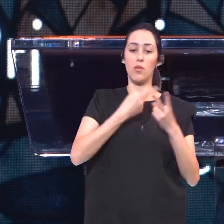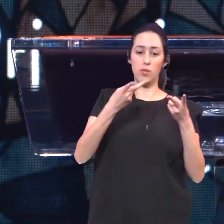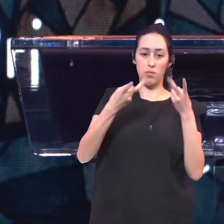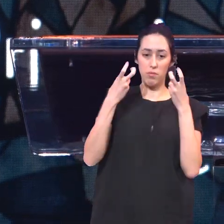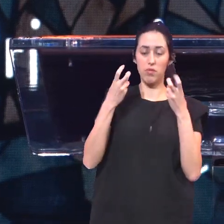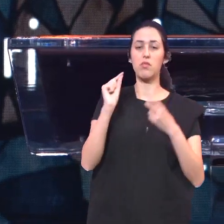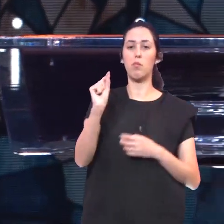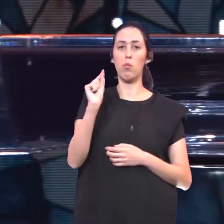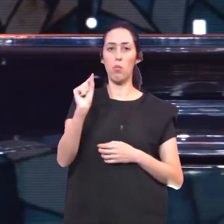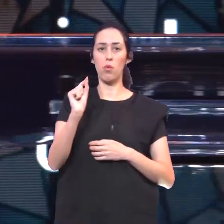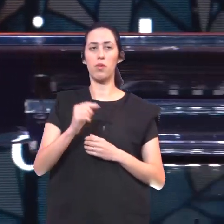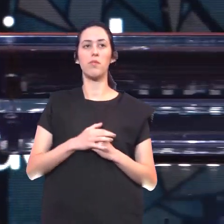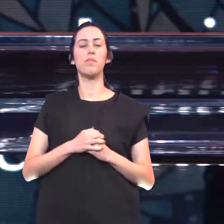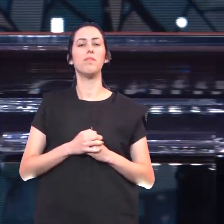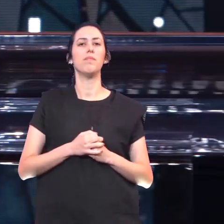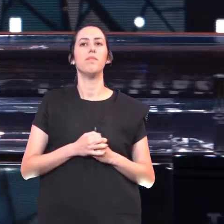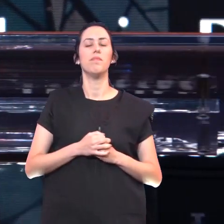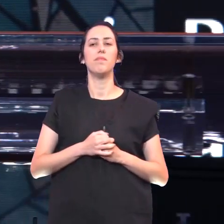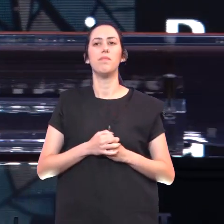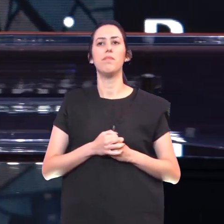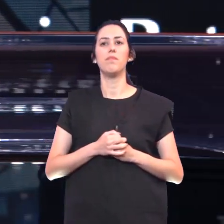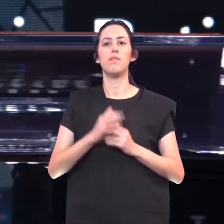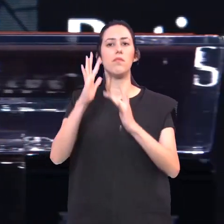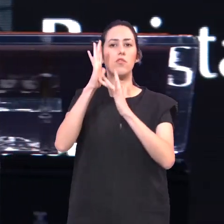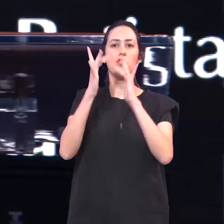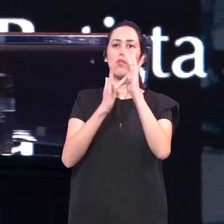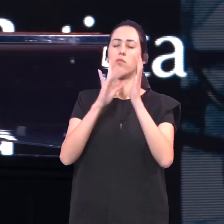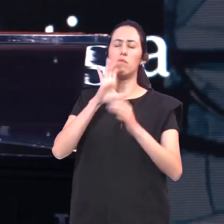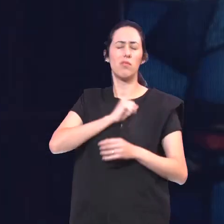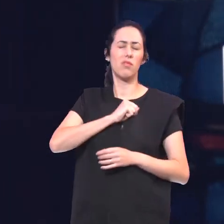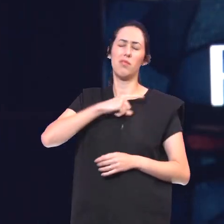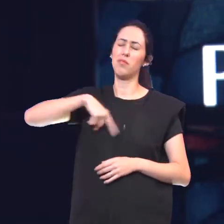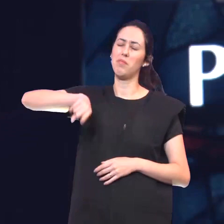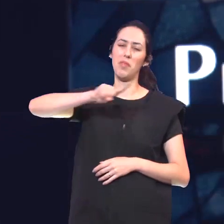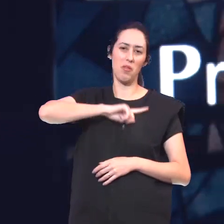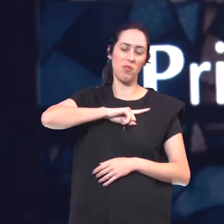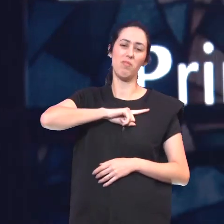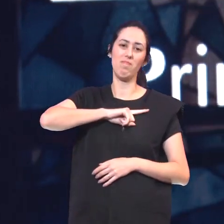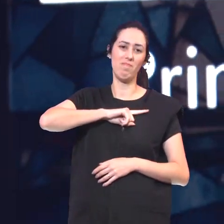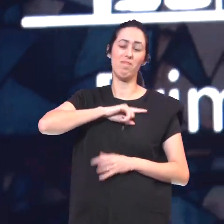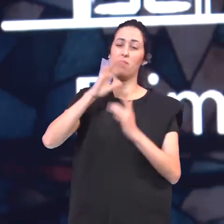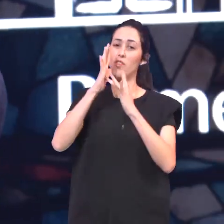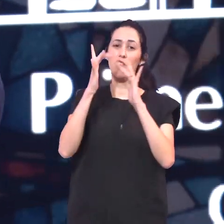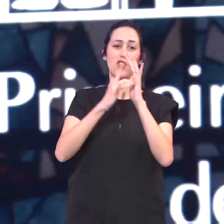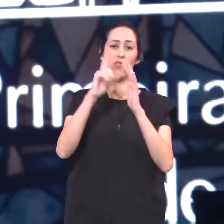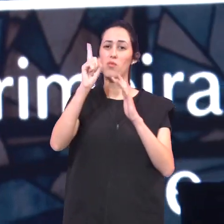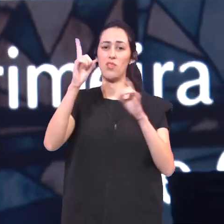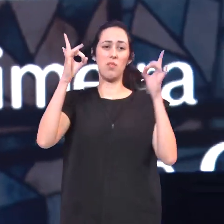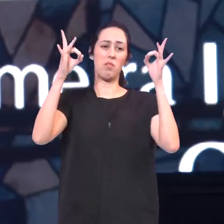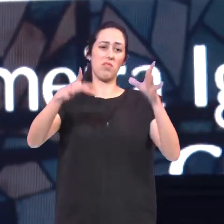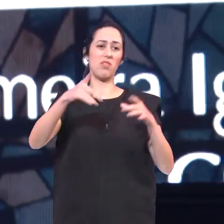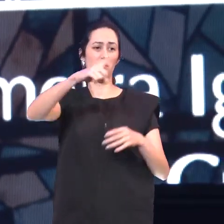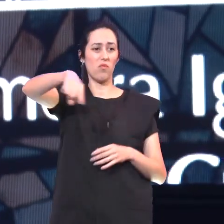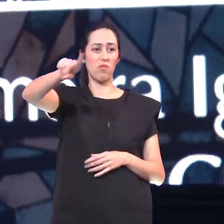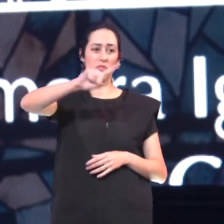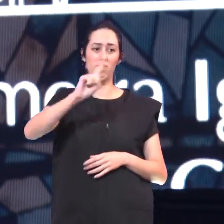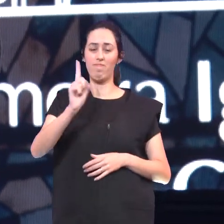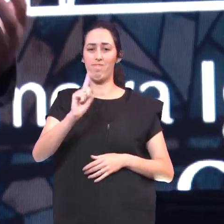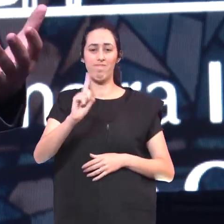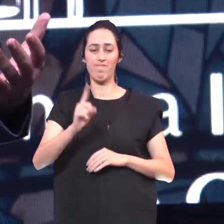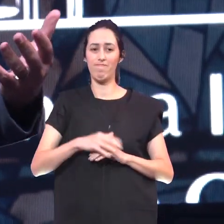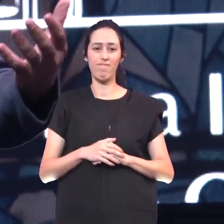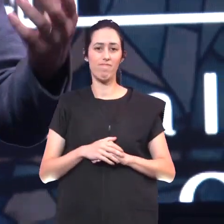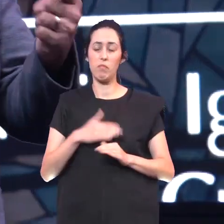Como Jesus Nos ama Ele não desiste de nós Mesmo